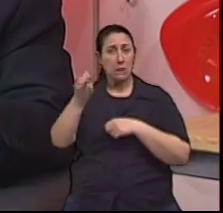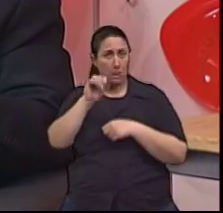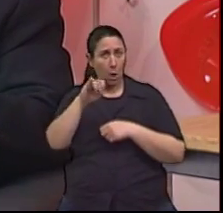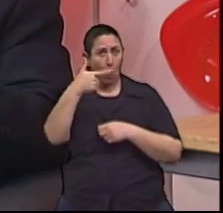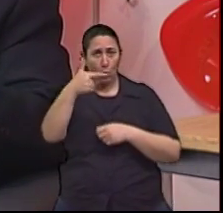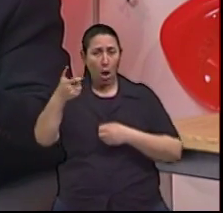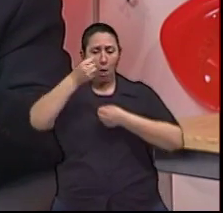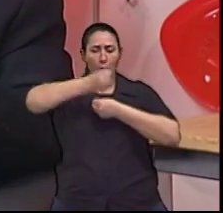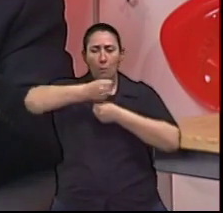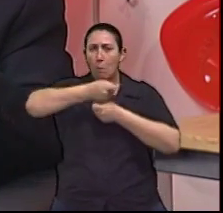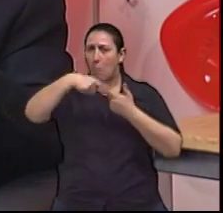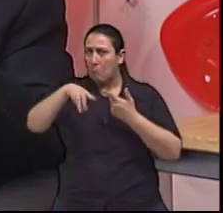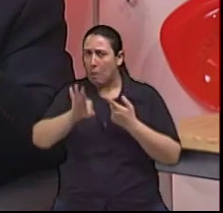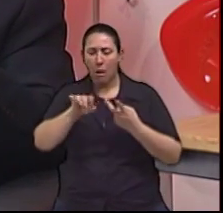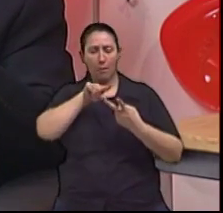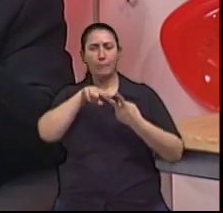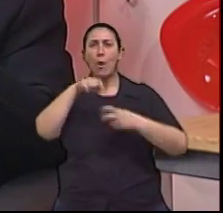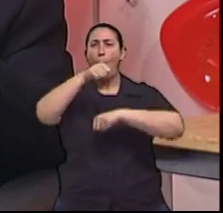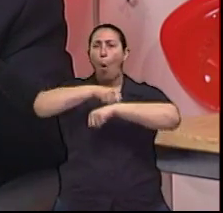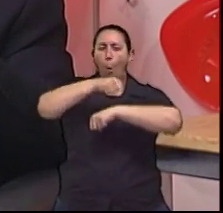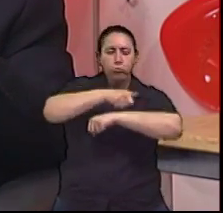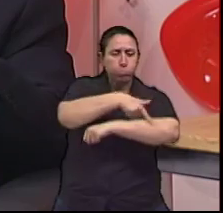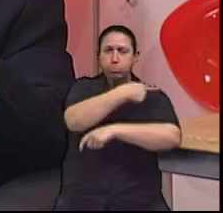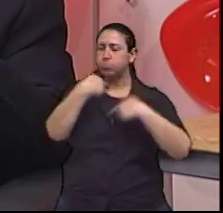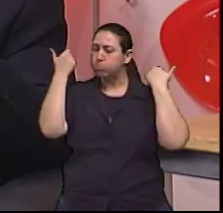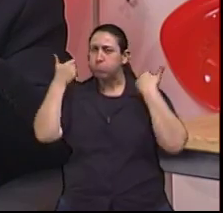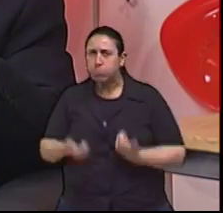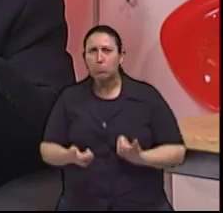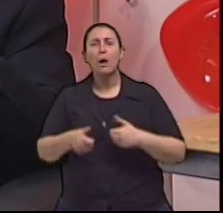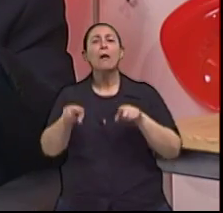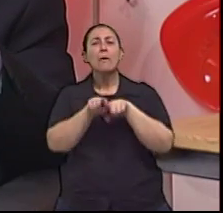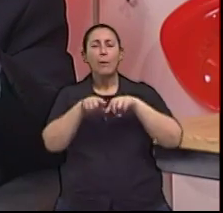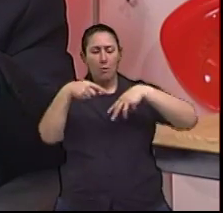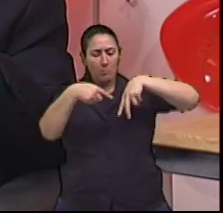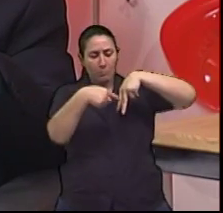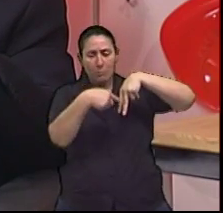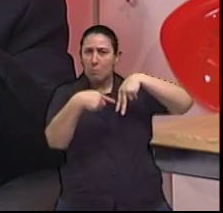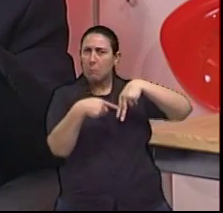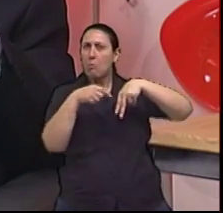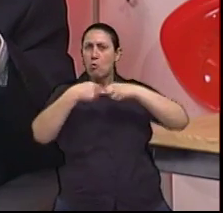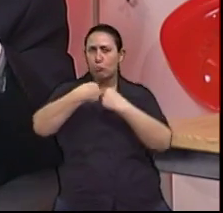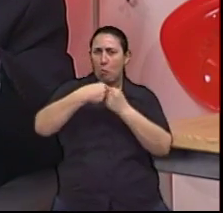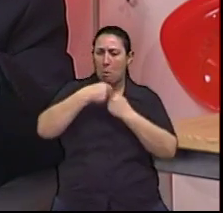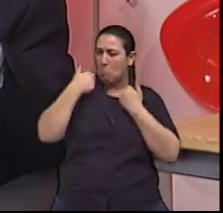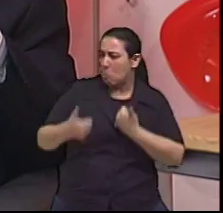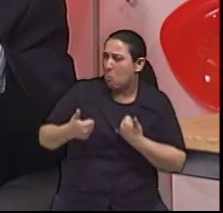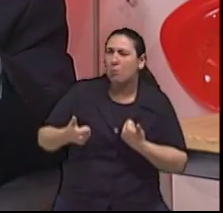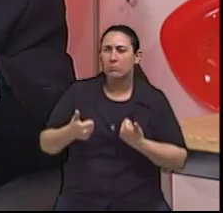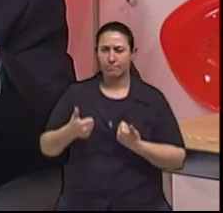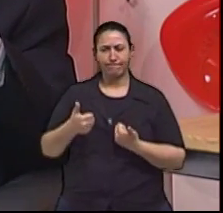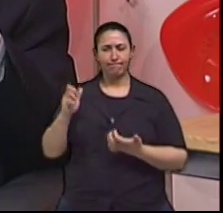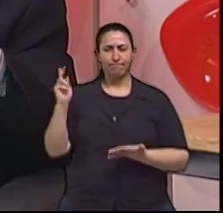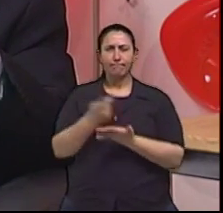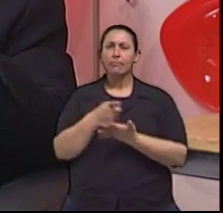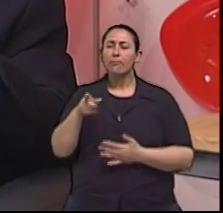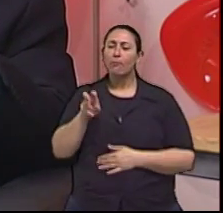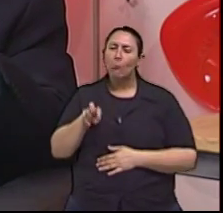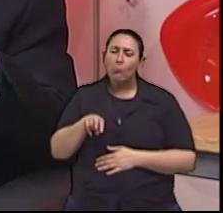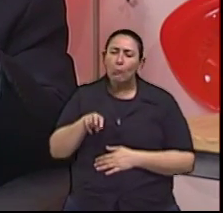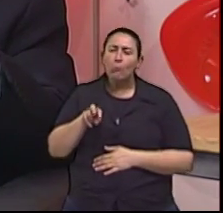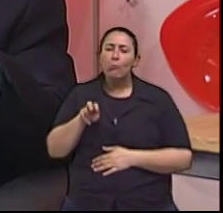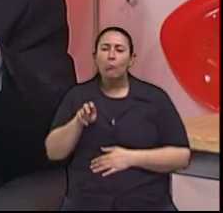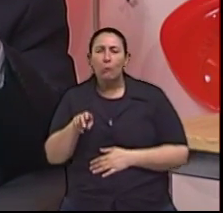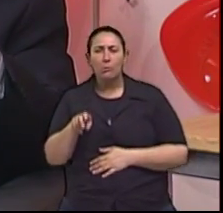de colo de fêmea, nenhuma razão ortopédica para caminhar com os passinhos curtos... Para essa locomoção, assim... A causa deve ser, muito